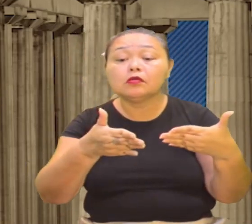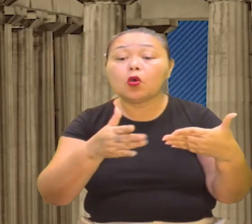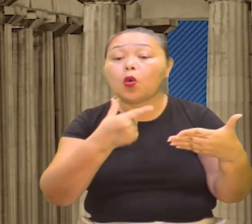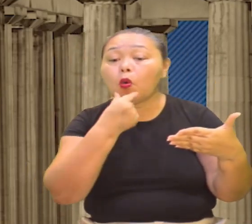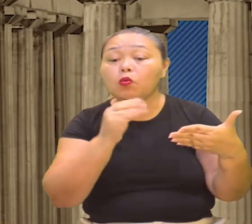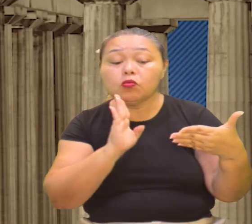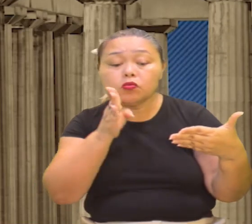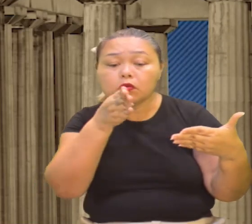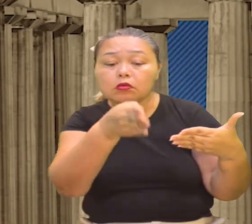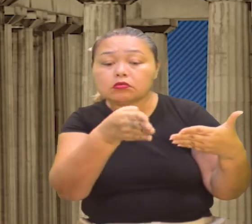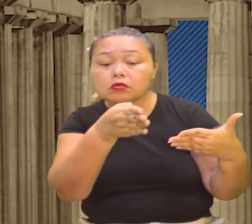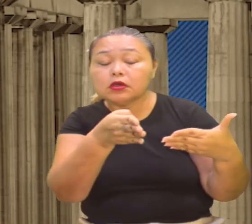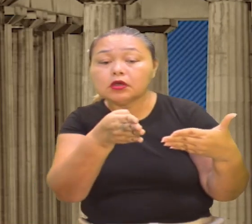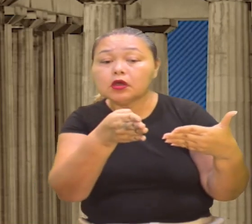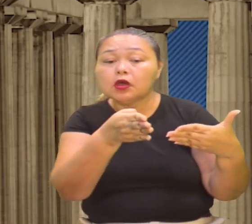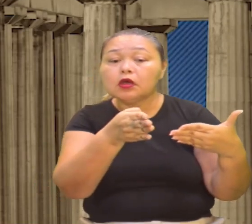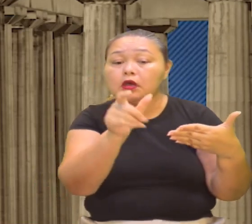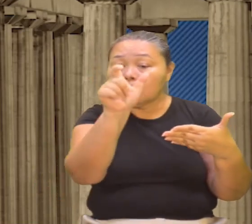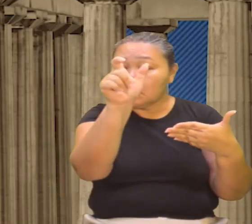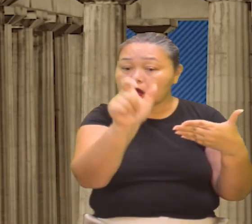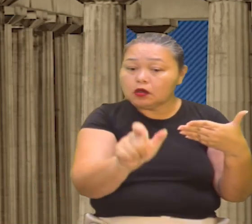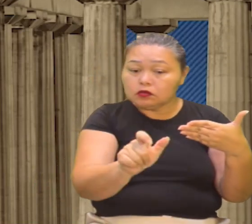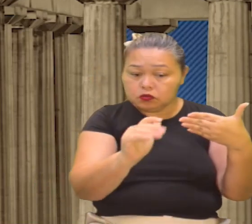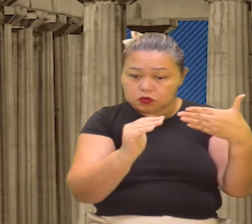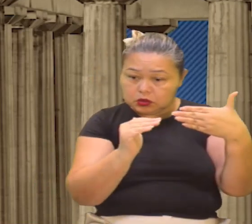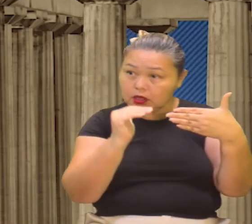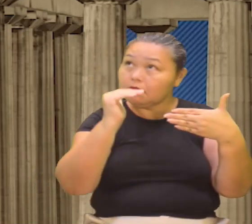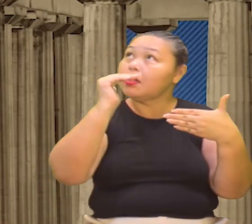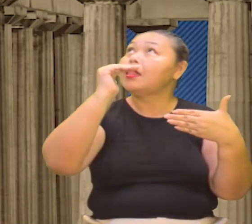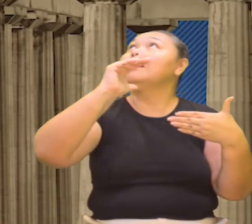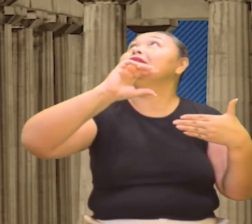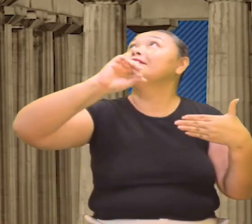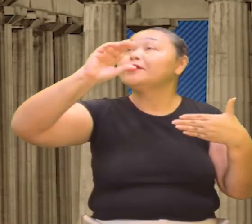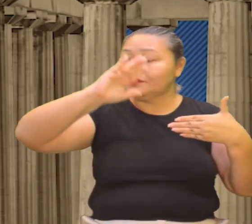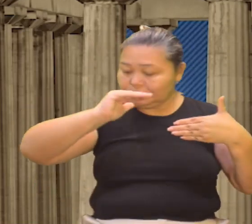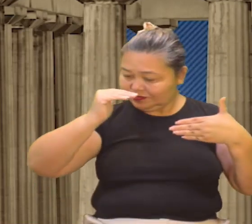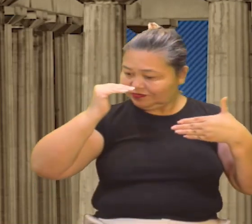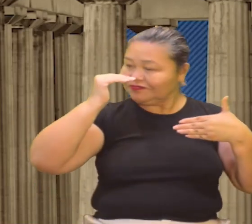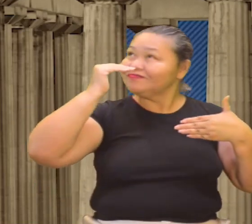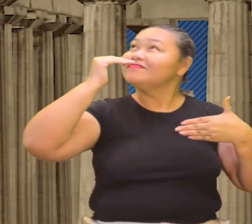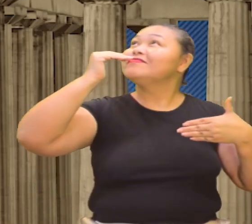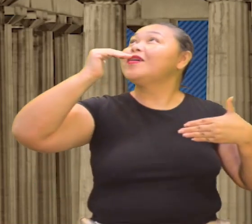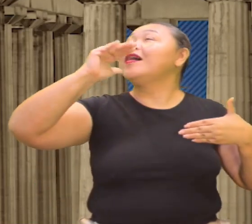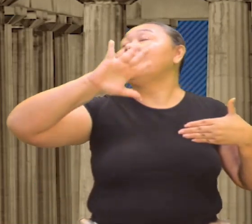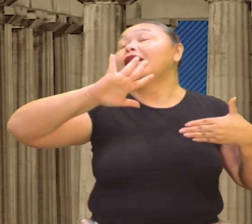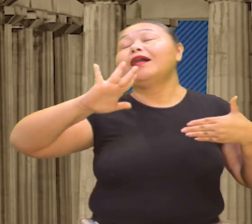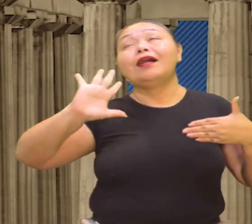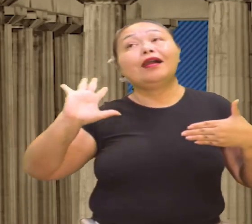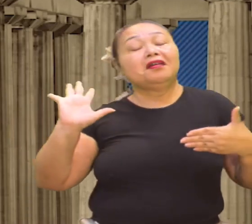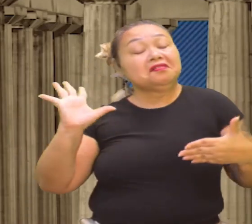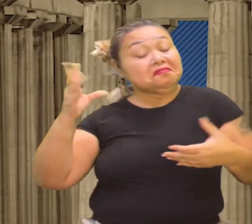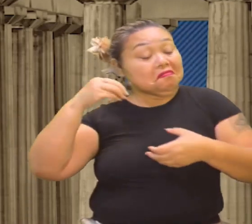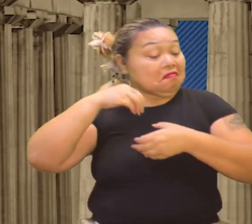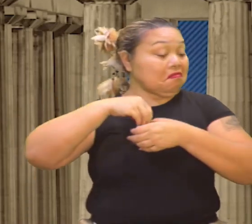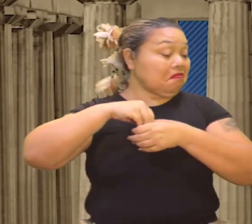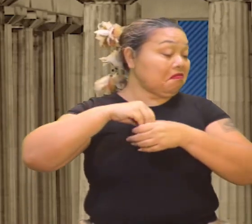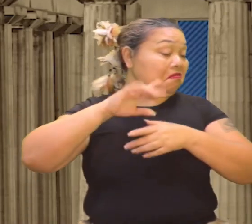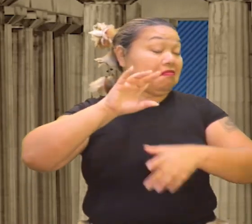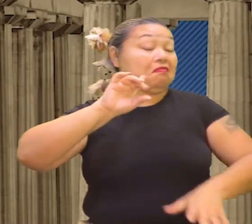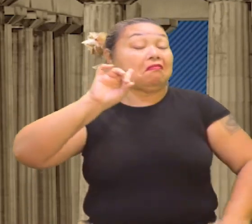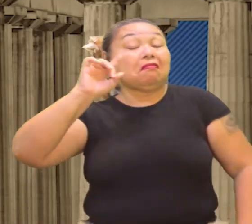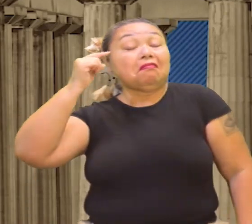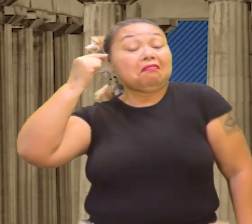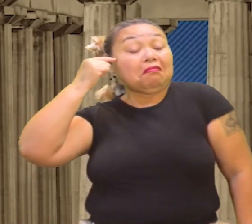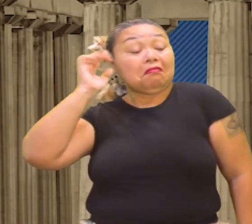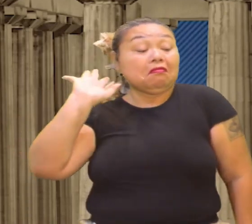centro de tudo, colocar o homem na elevação divina, né, que tem pessoas que acham que são deuses, deuses, sabe,